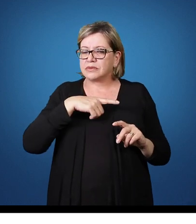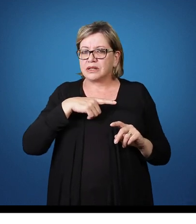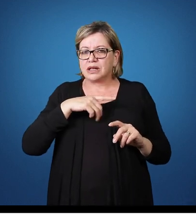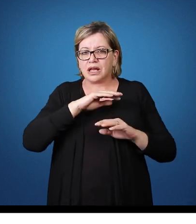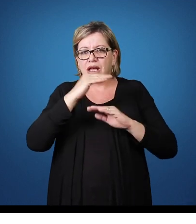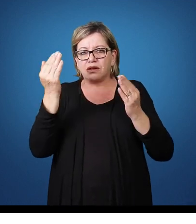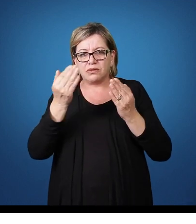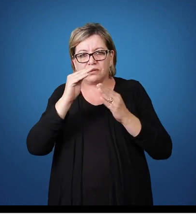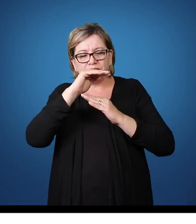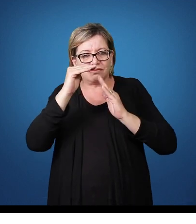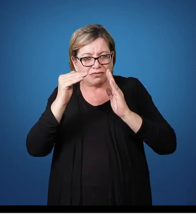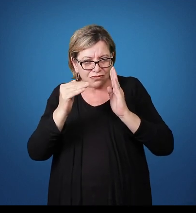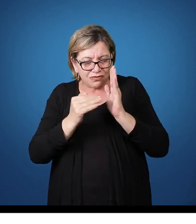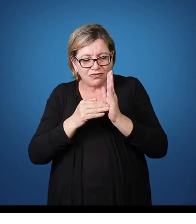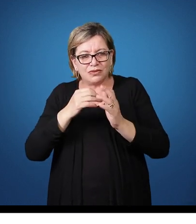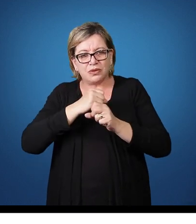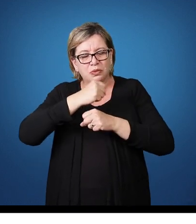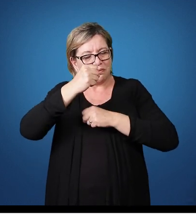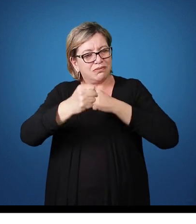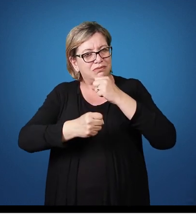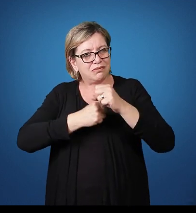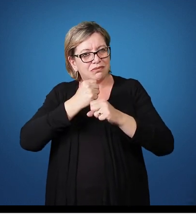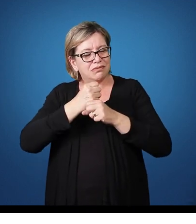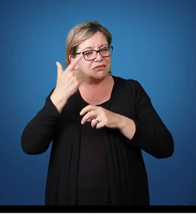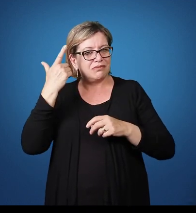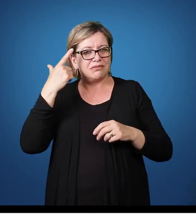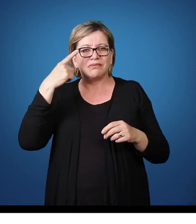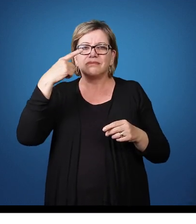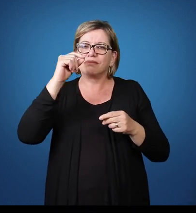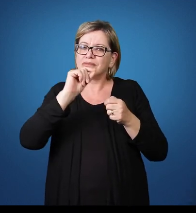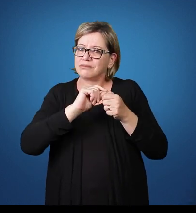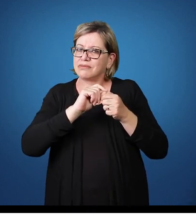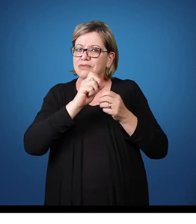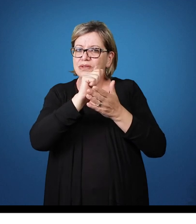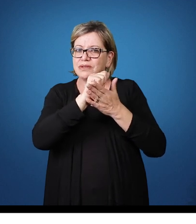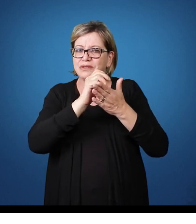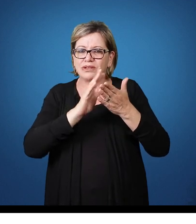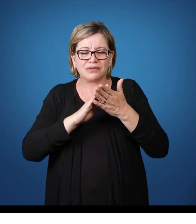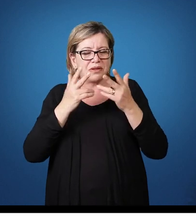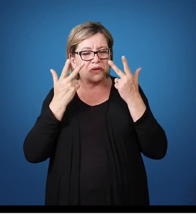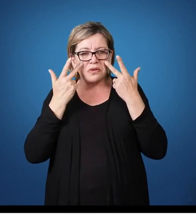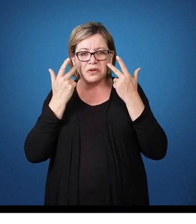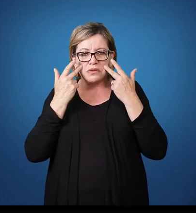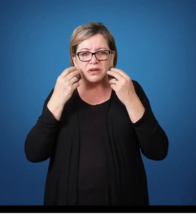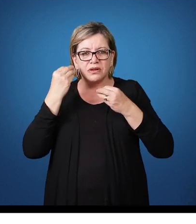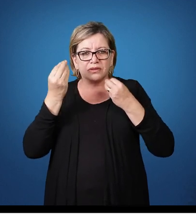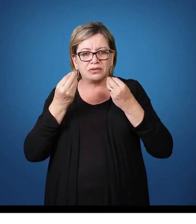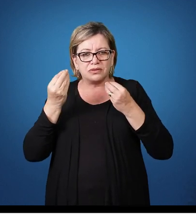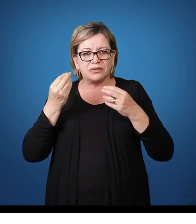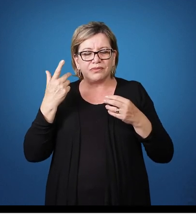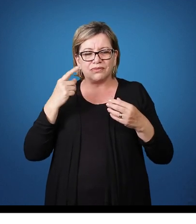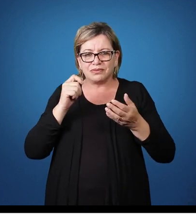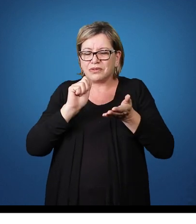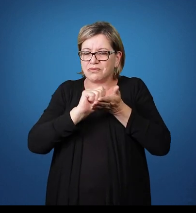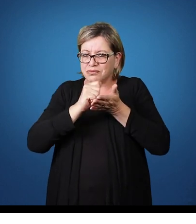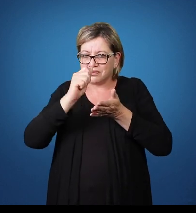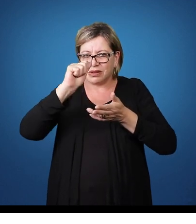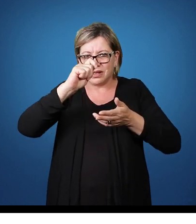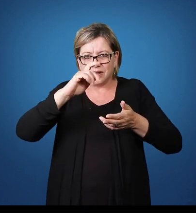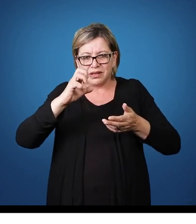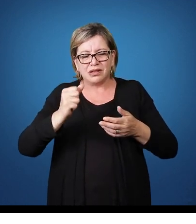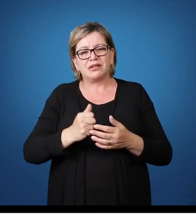final Do ano Ele já Conseguiu Fazer As atividades Normalmente Chegando Até o seu Registro